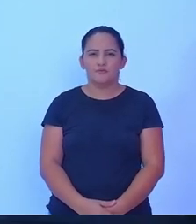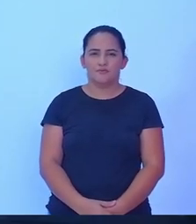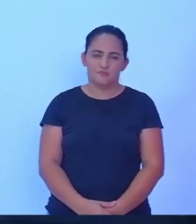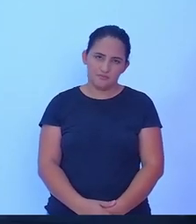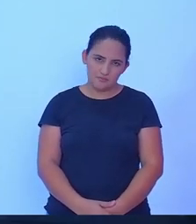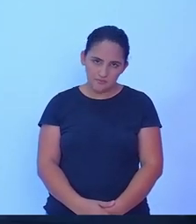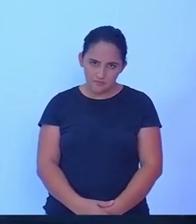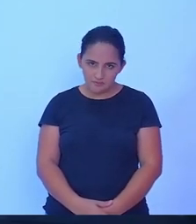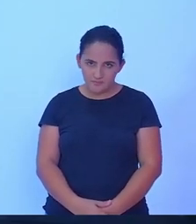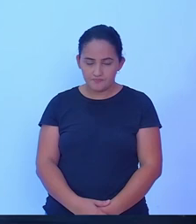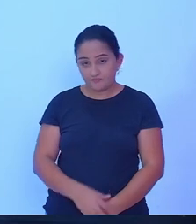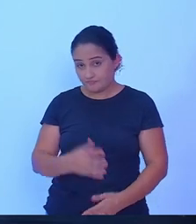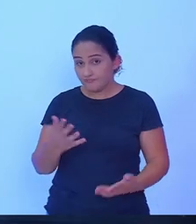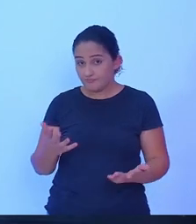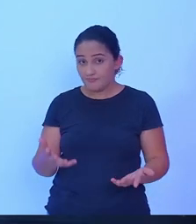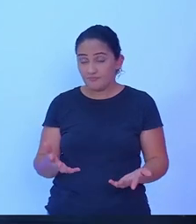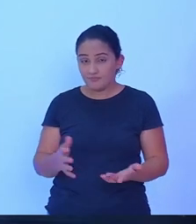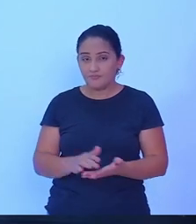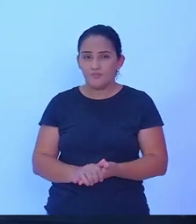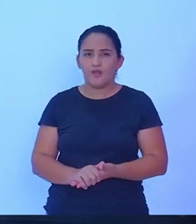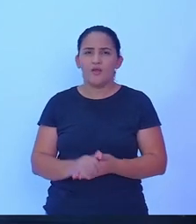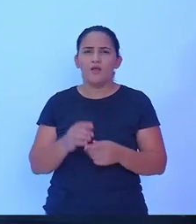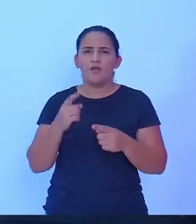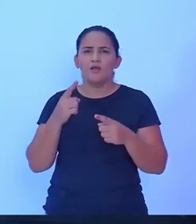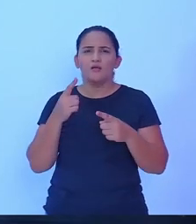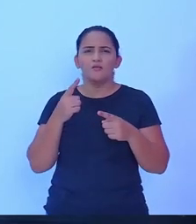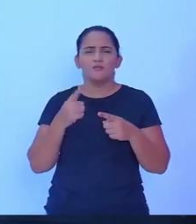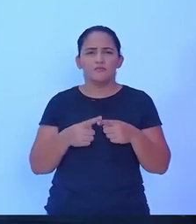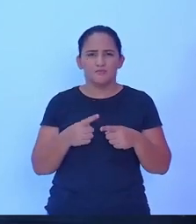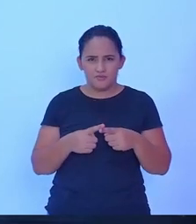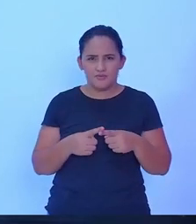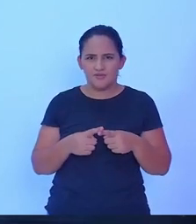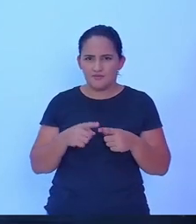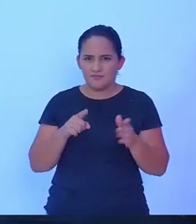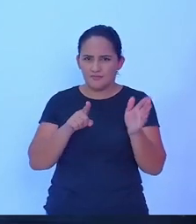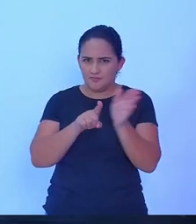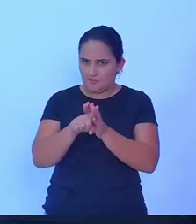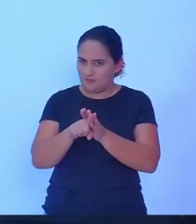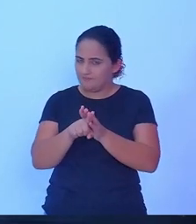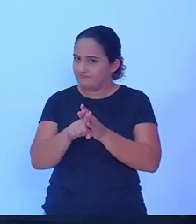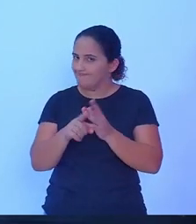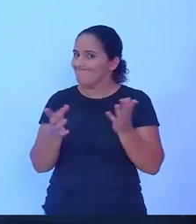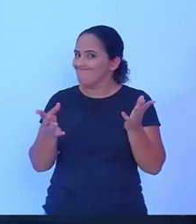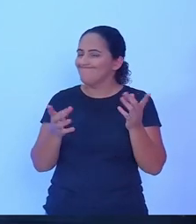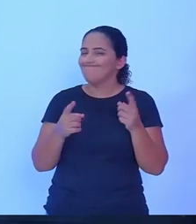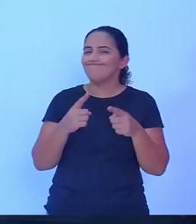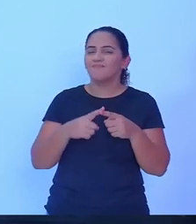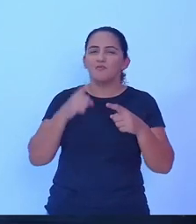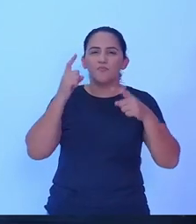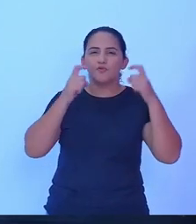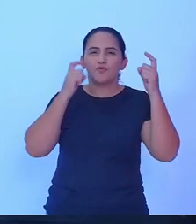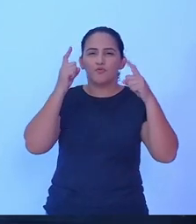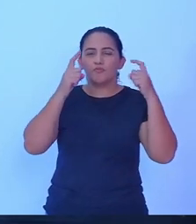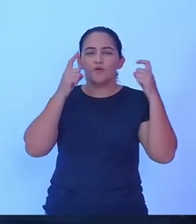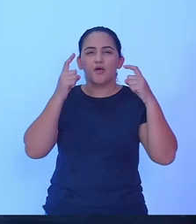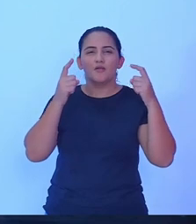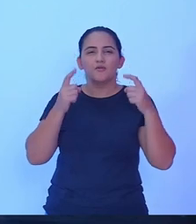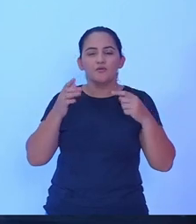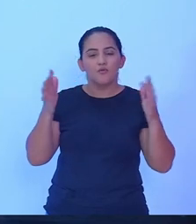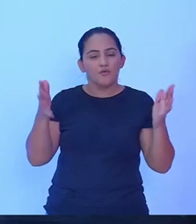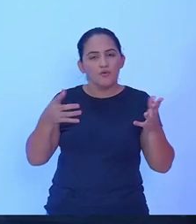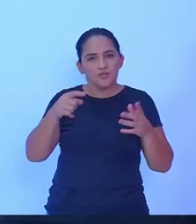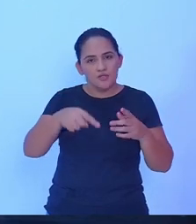Quero aqui dizer, a pergunta foi porque o que a nossa preocupação de estar aqui no debate é justamente